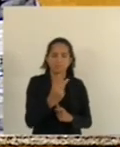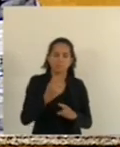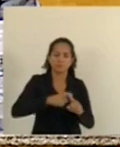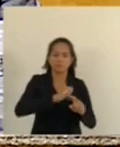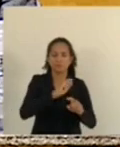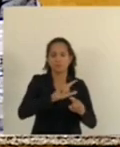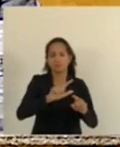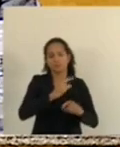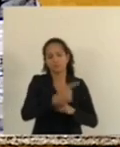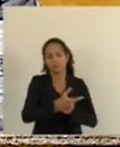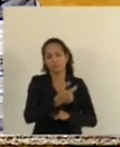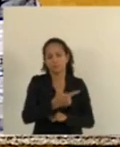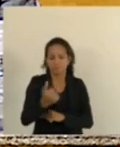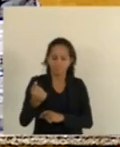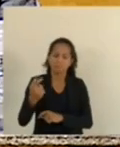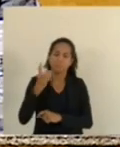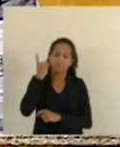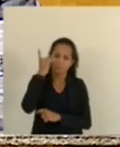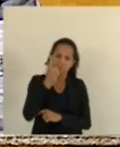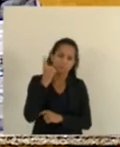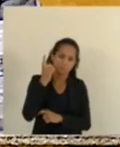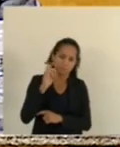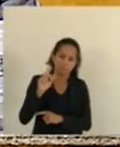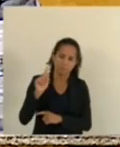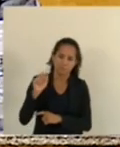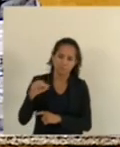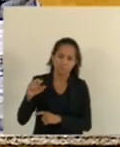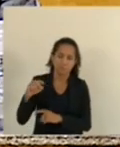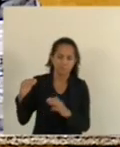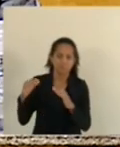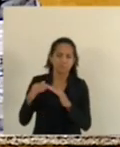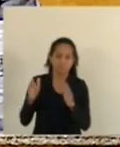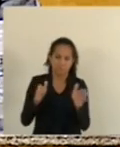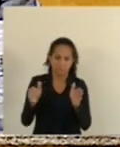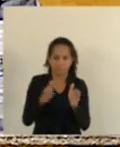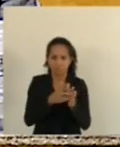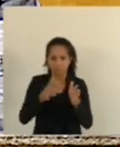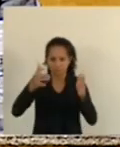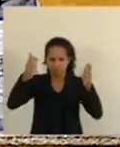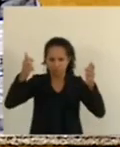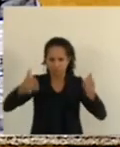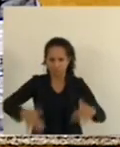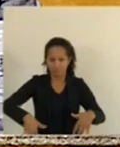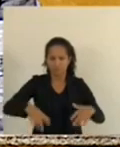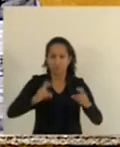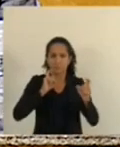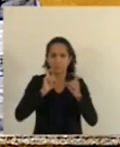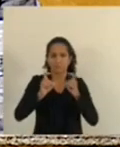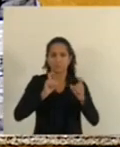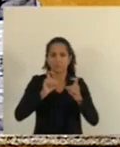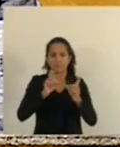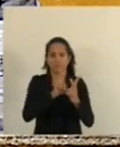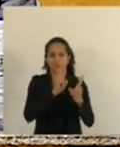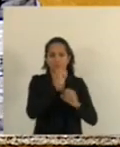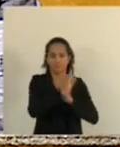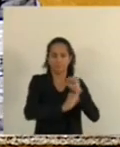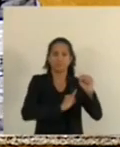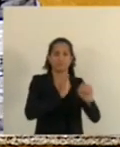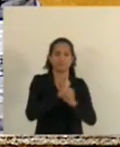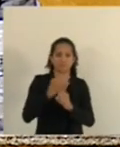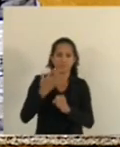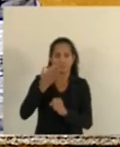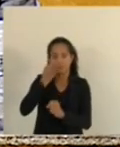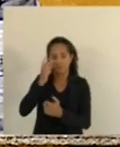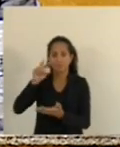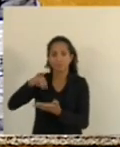Deputado Gandini Se prevaleceu Do prazo Regimental Para relatar a matéria Na sessão originária Híbrida Virtual e presencial